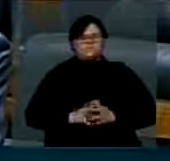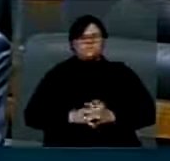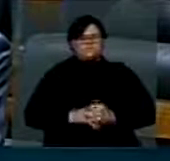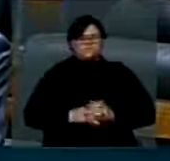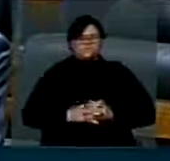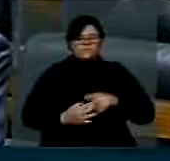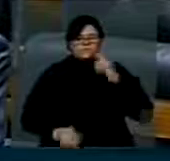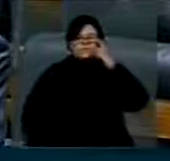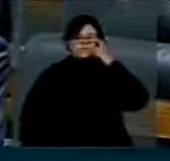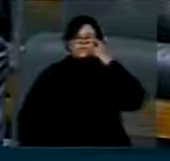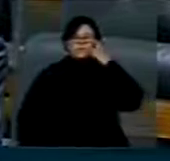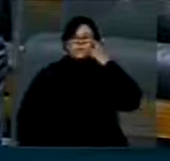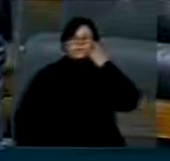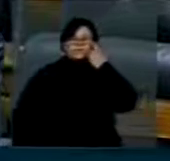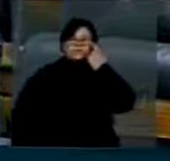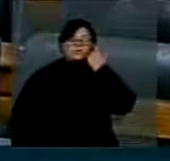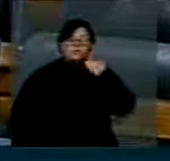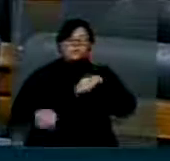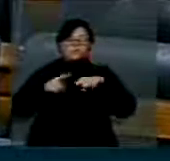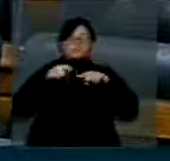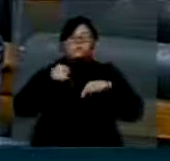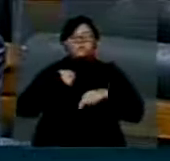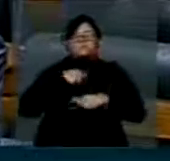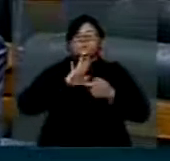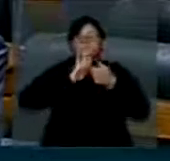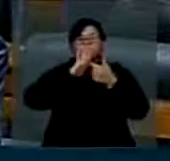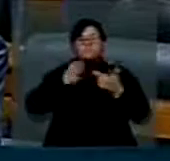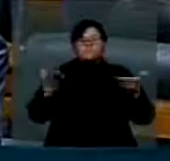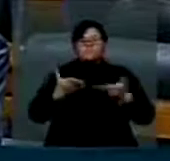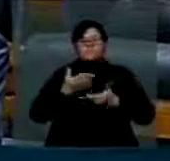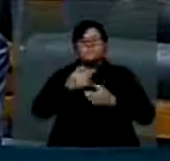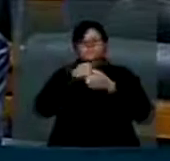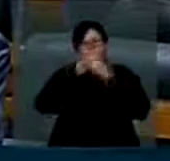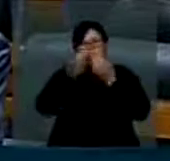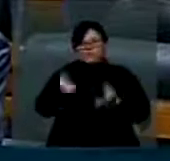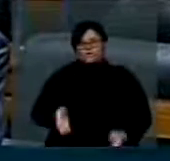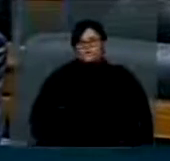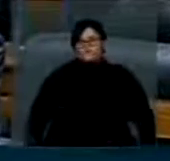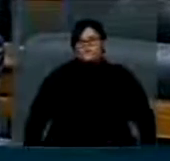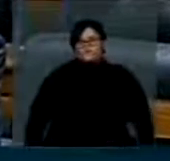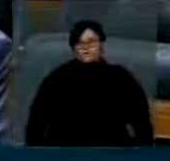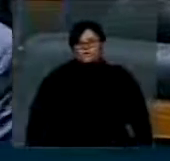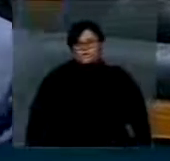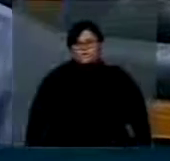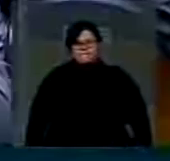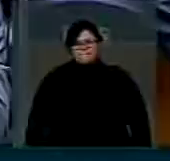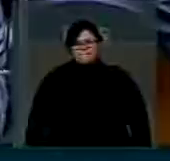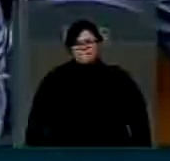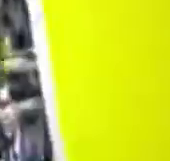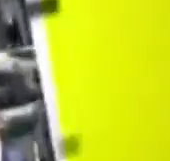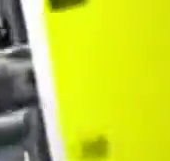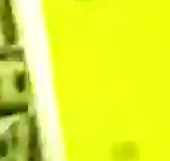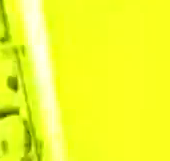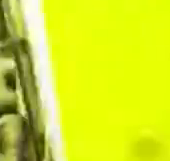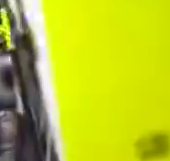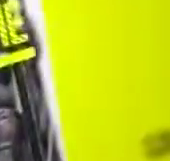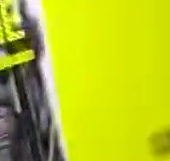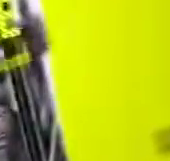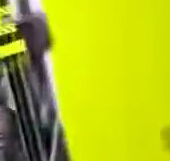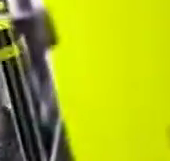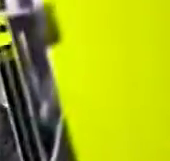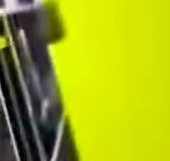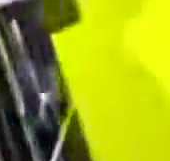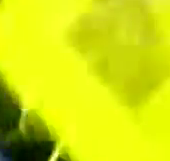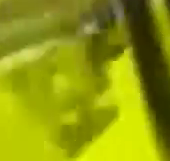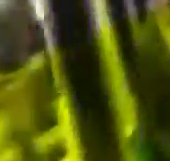todas as situações fica aqui, portanto, Presidente Fabio Tratti registrado o meu protesto muito obrigado com a palavra que não